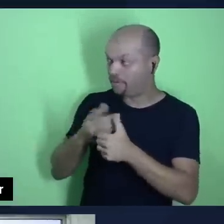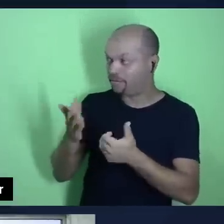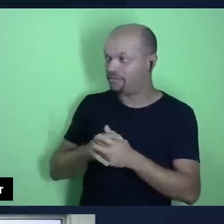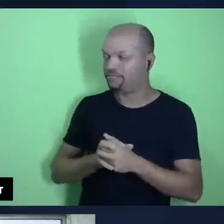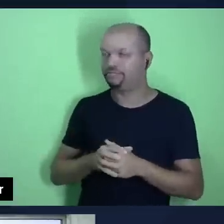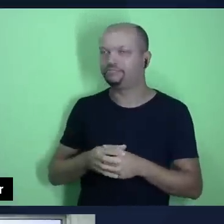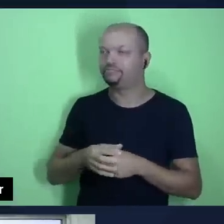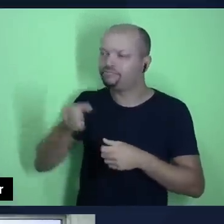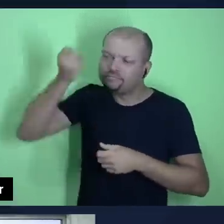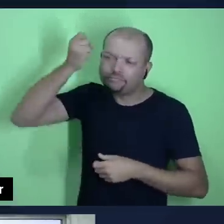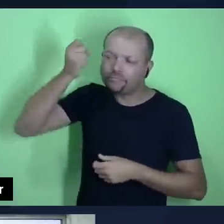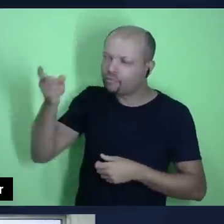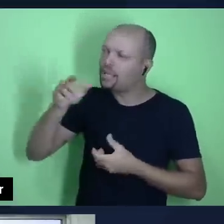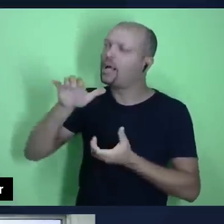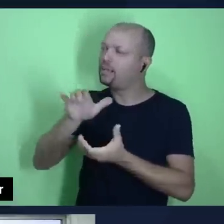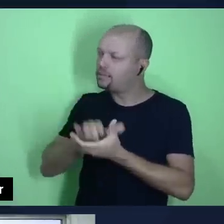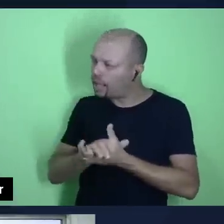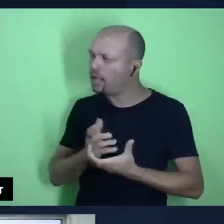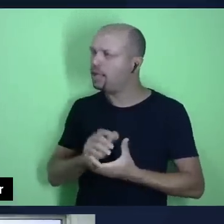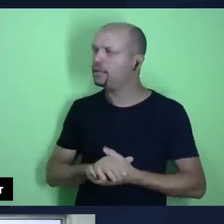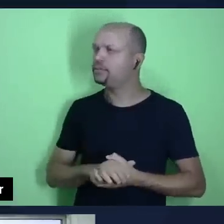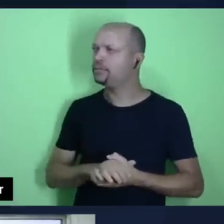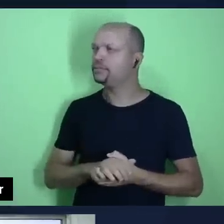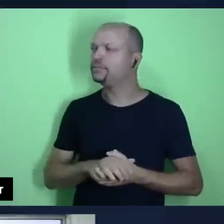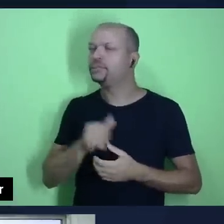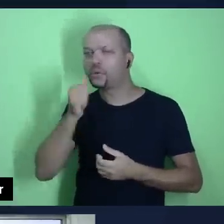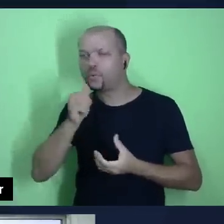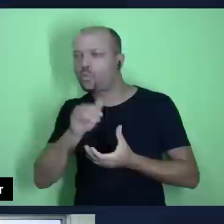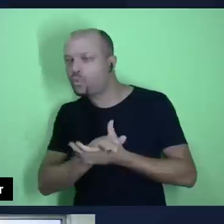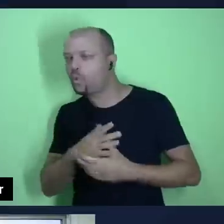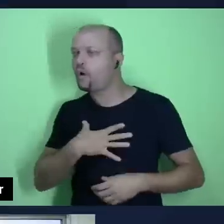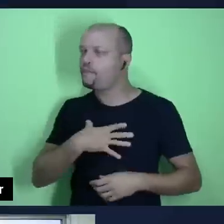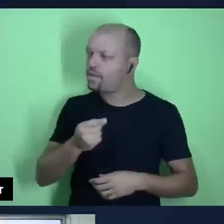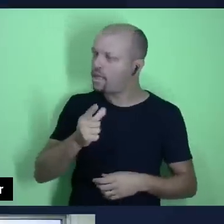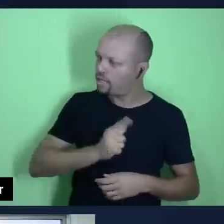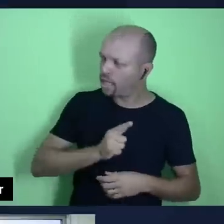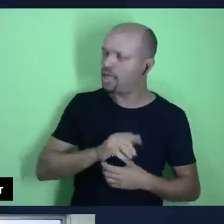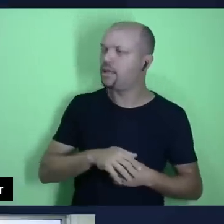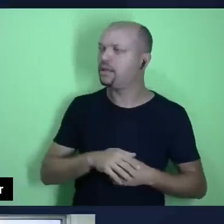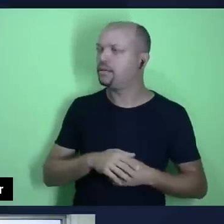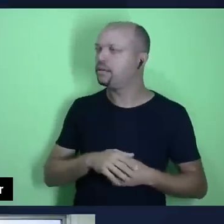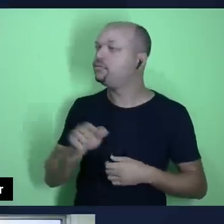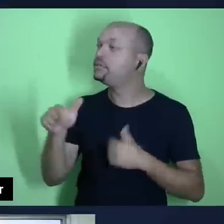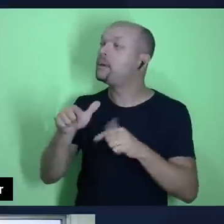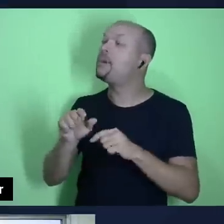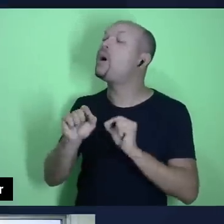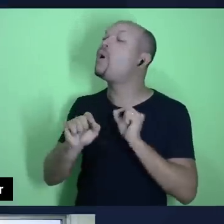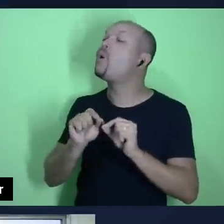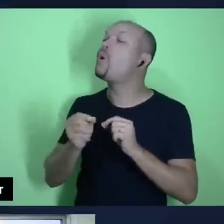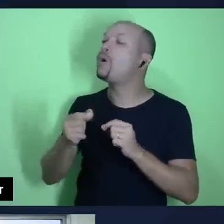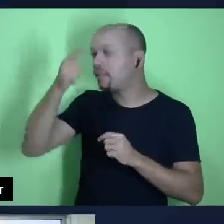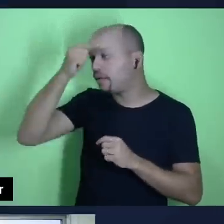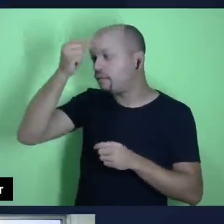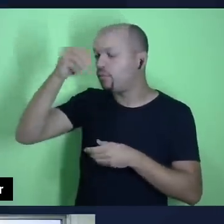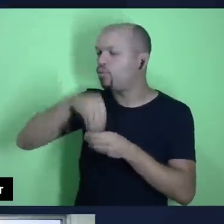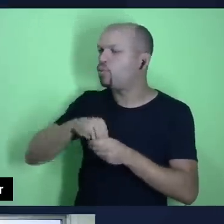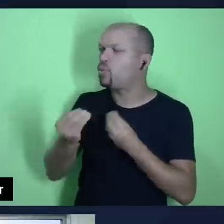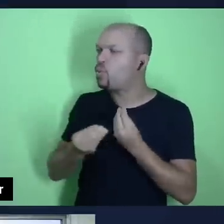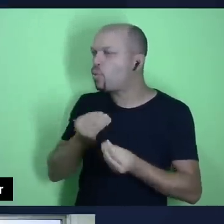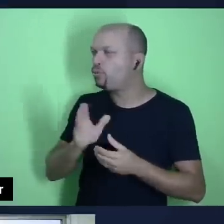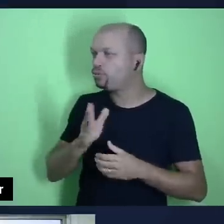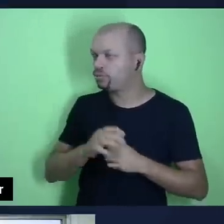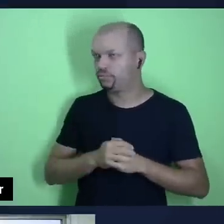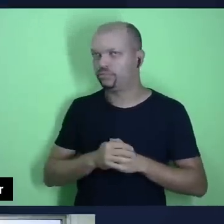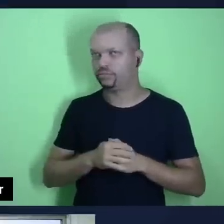conte, o senhor é casado, qual o nome da esposa, quantos filhos tem, quais funções desempenhou já aí e o que exatamente